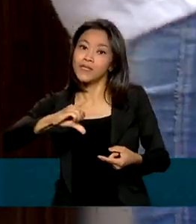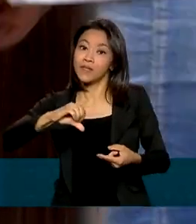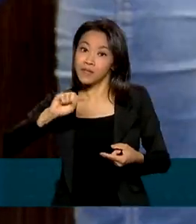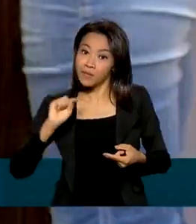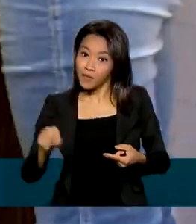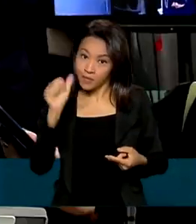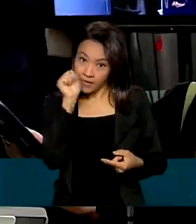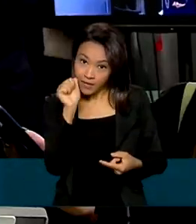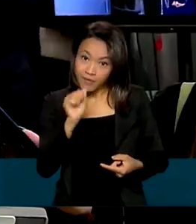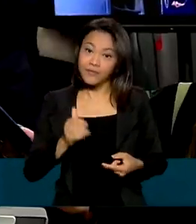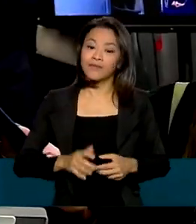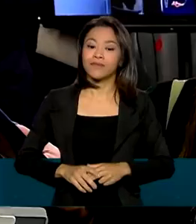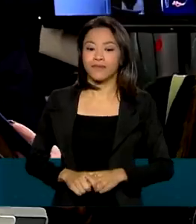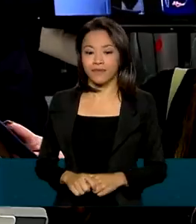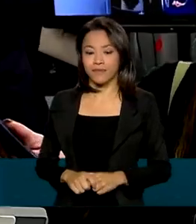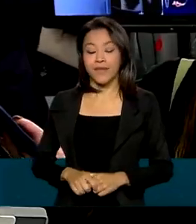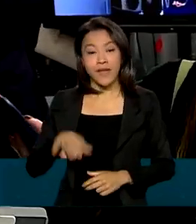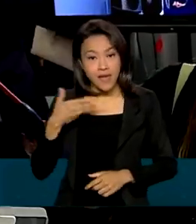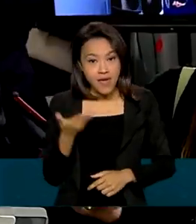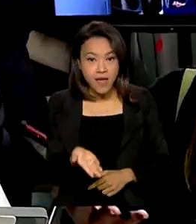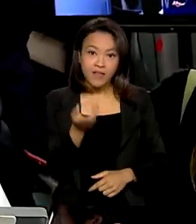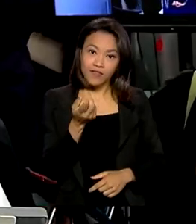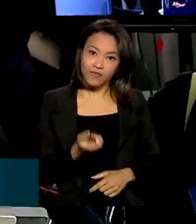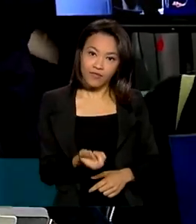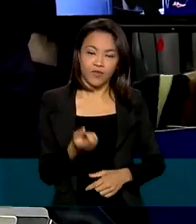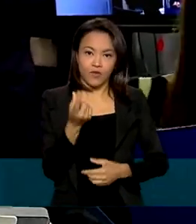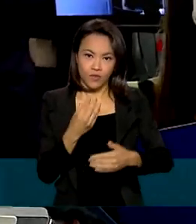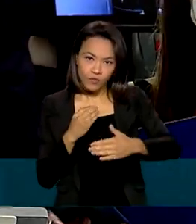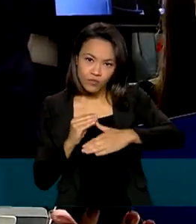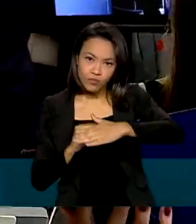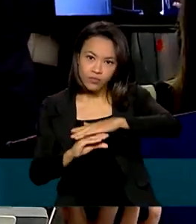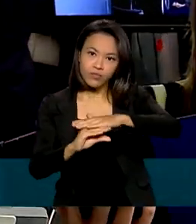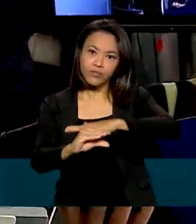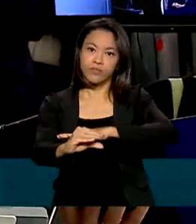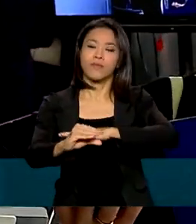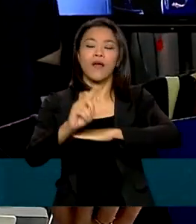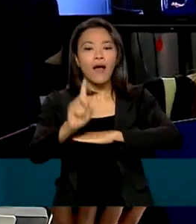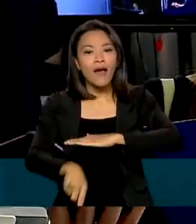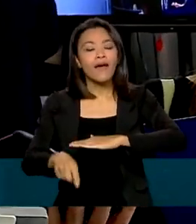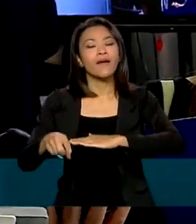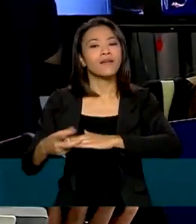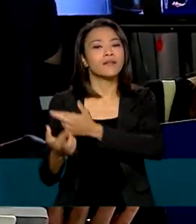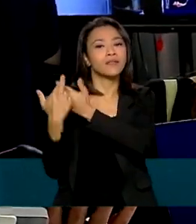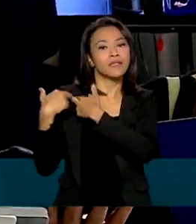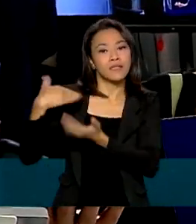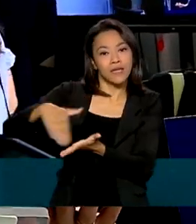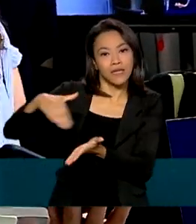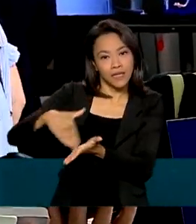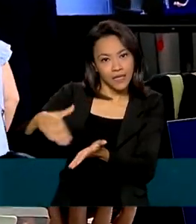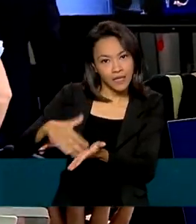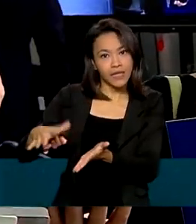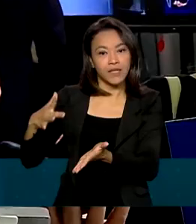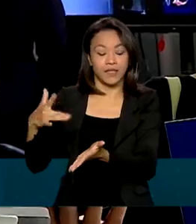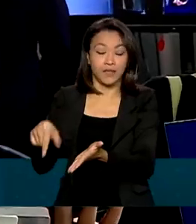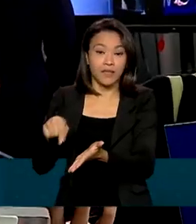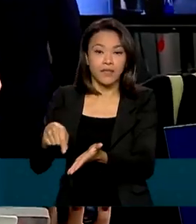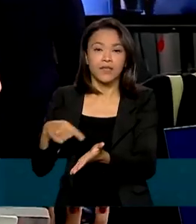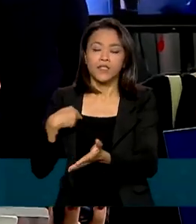mulheres. Esses recursos são oriundos da Secretaria de Atenção Primária, a SAPS.